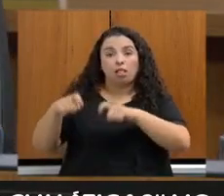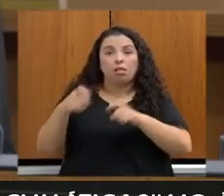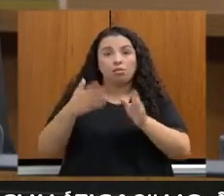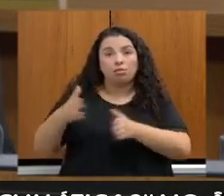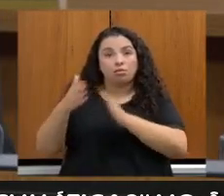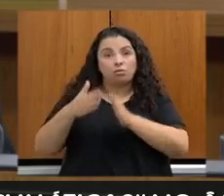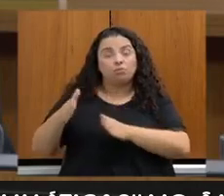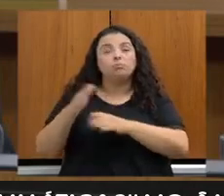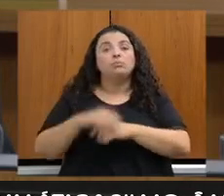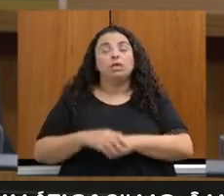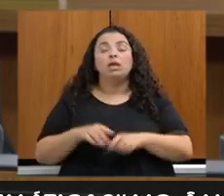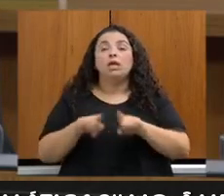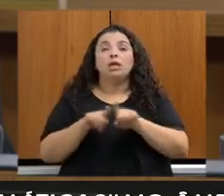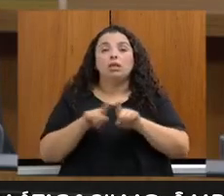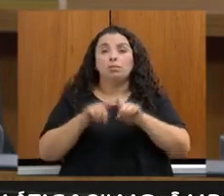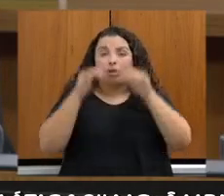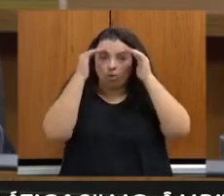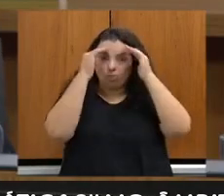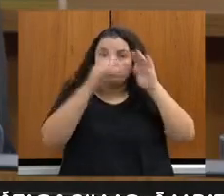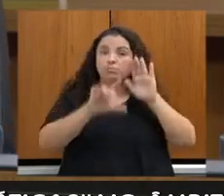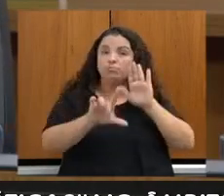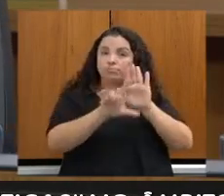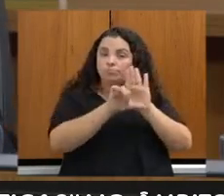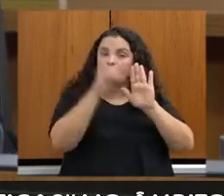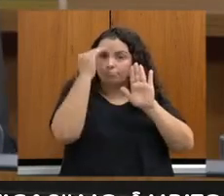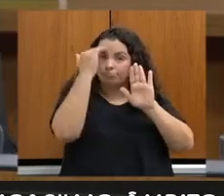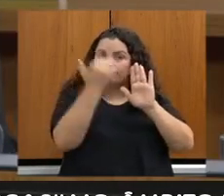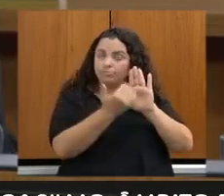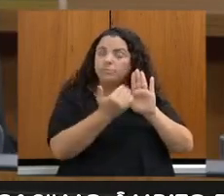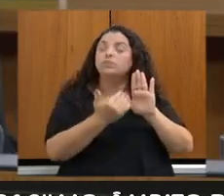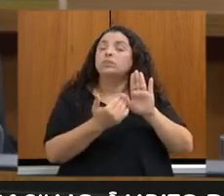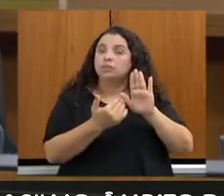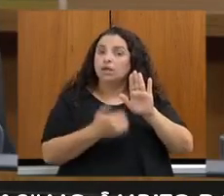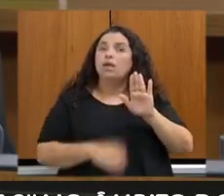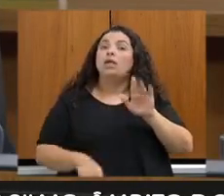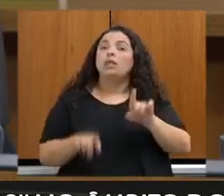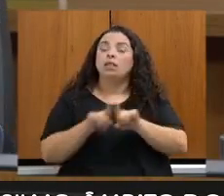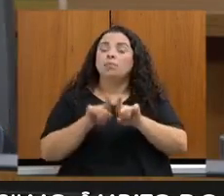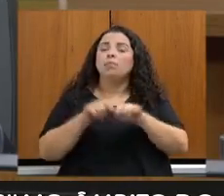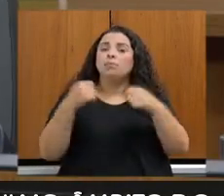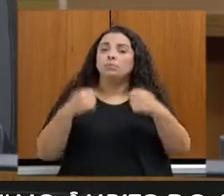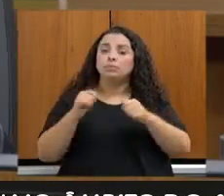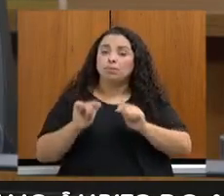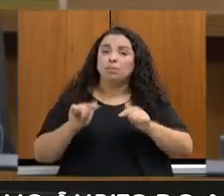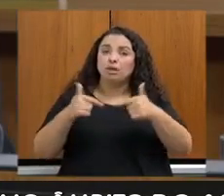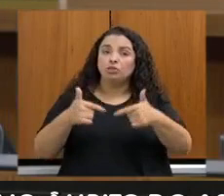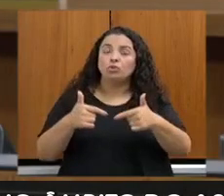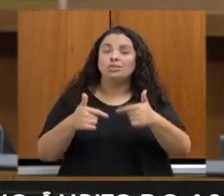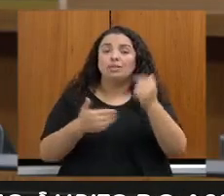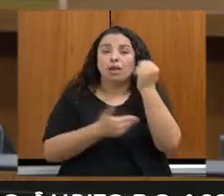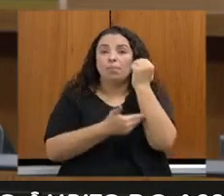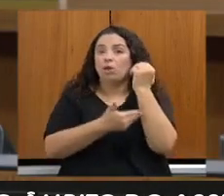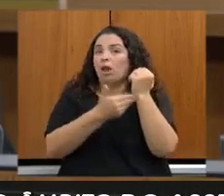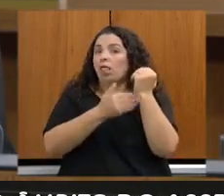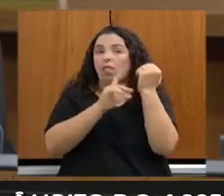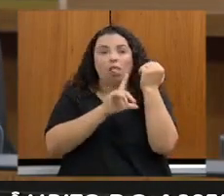ambiental. Mas também, ao que pese essa situação, precisamos de ter procedimentos também que sejam menos burocráticos para que os produtores